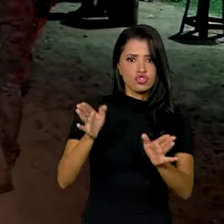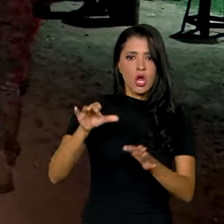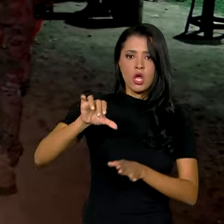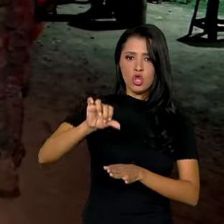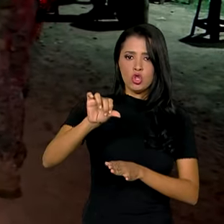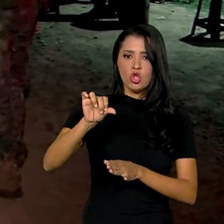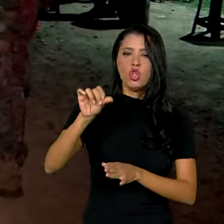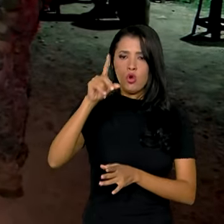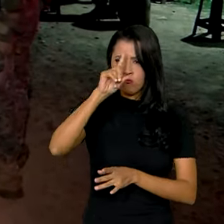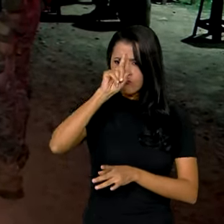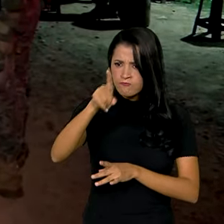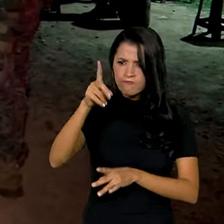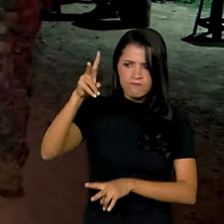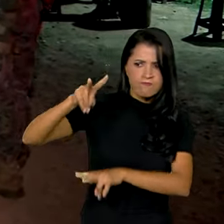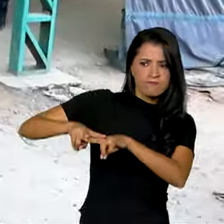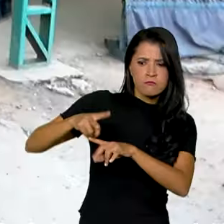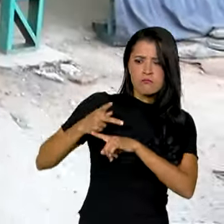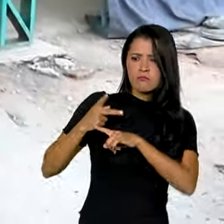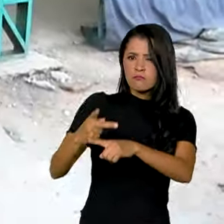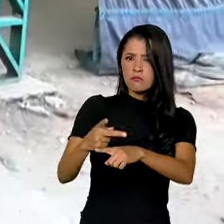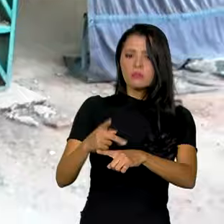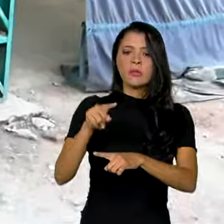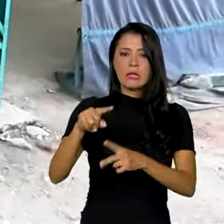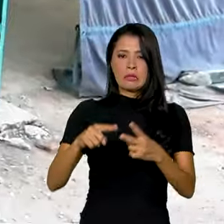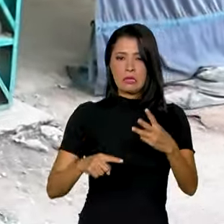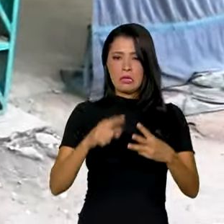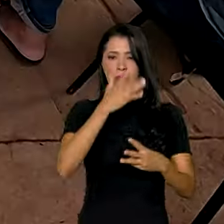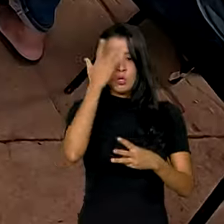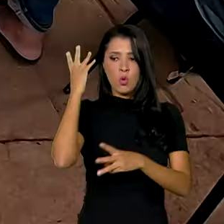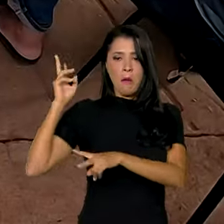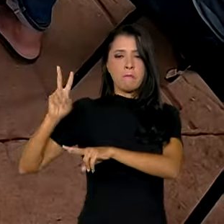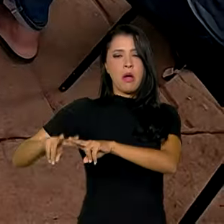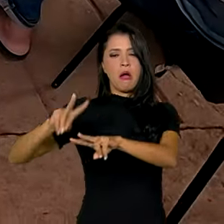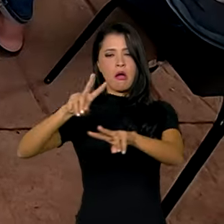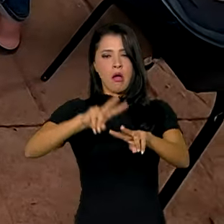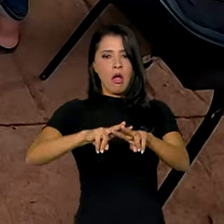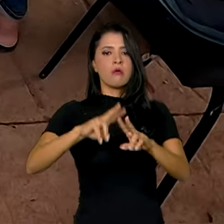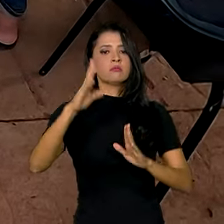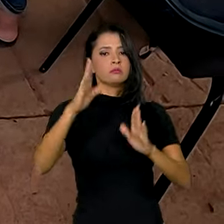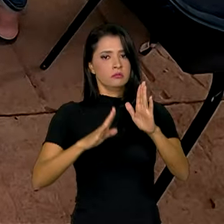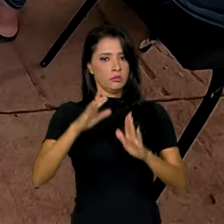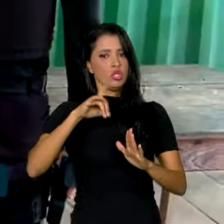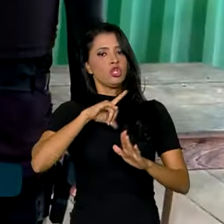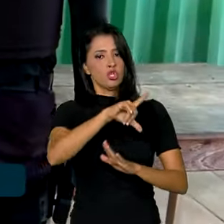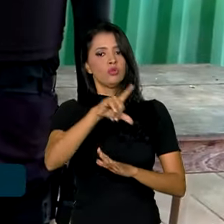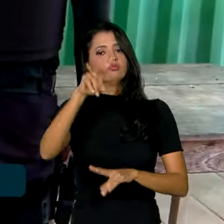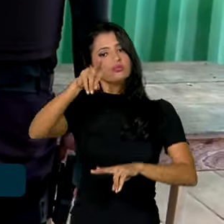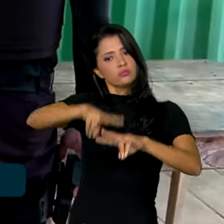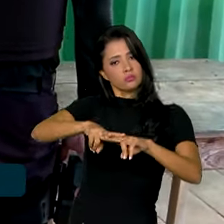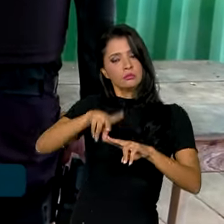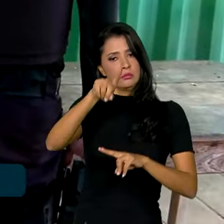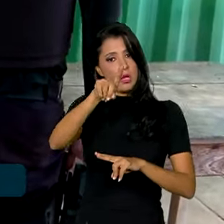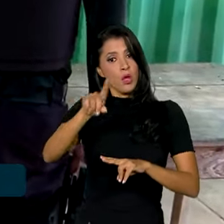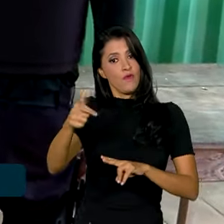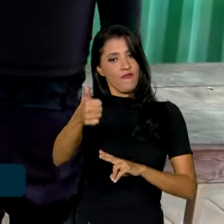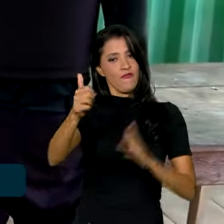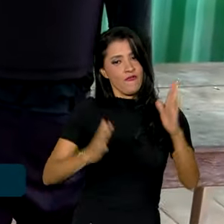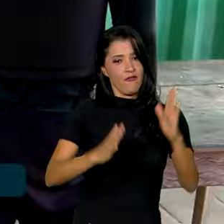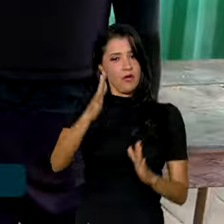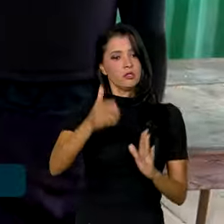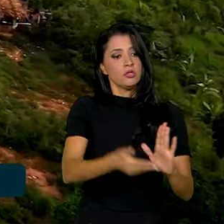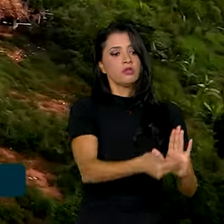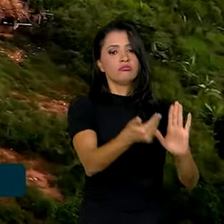nove mandados de busca a cumprir. Três pessoas foram presas preventivamente em mais uma fase da operação de